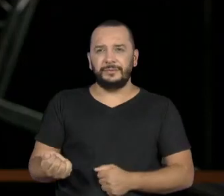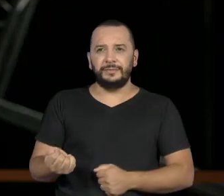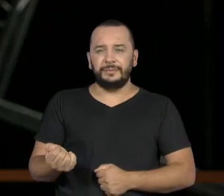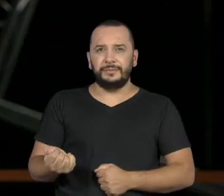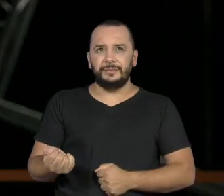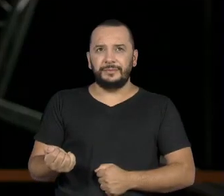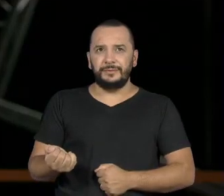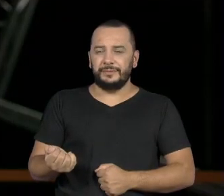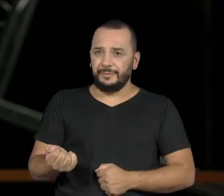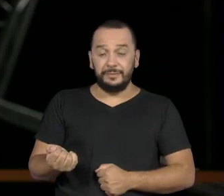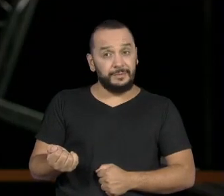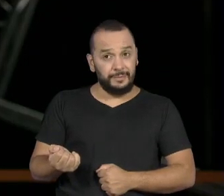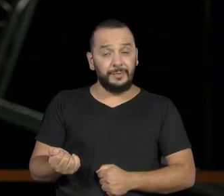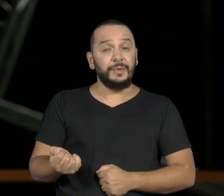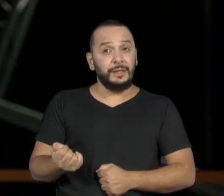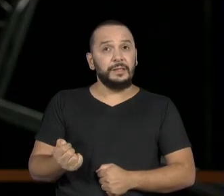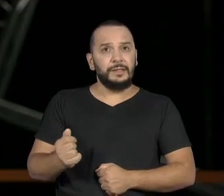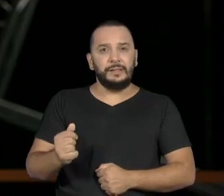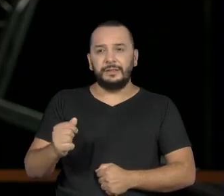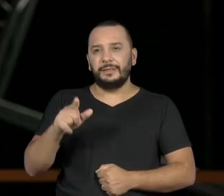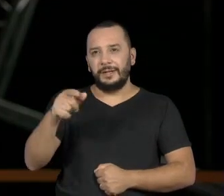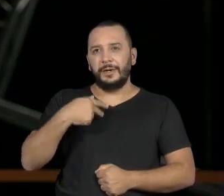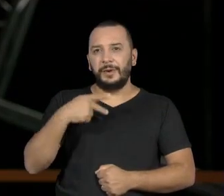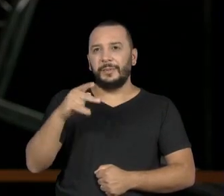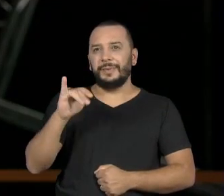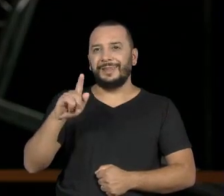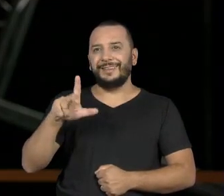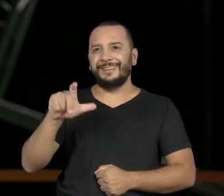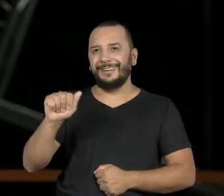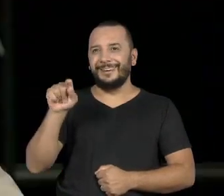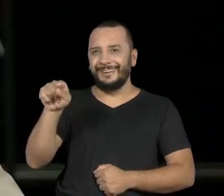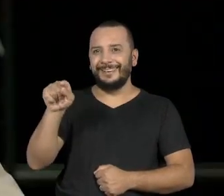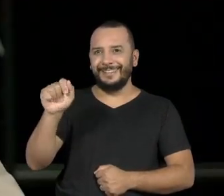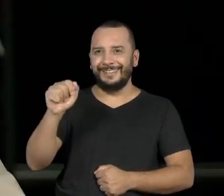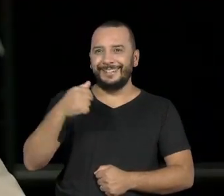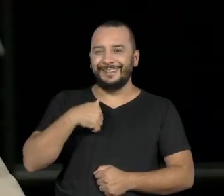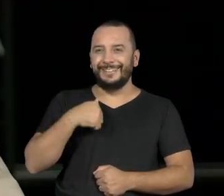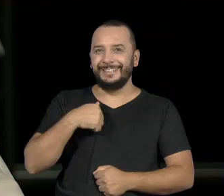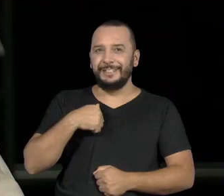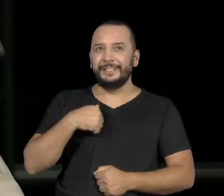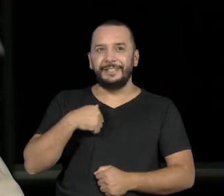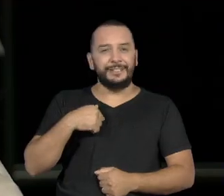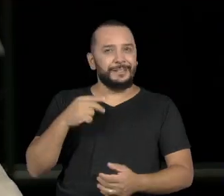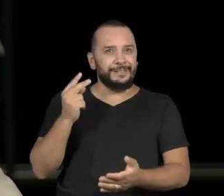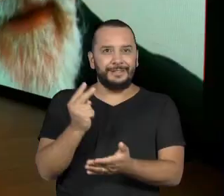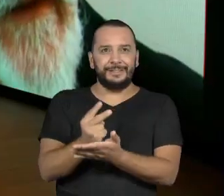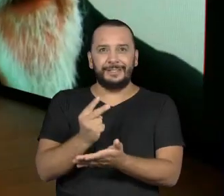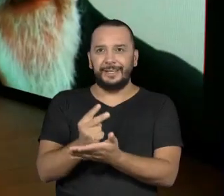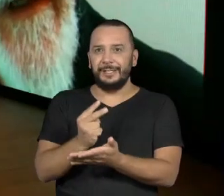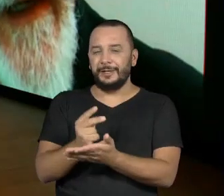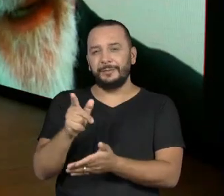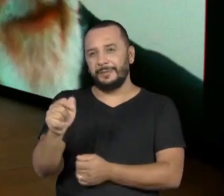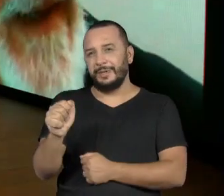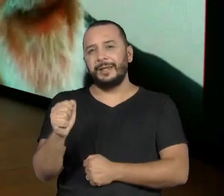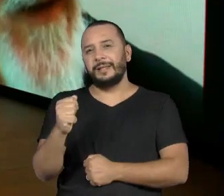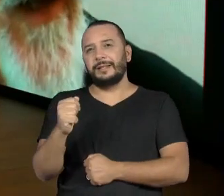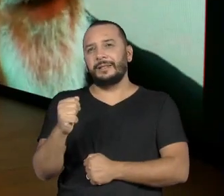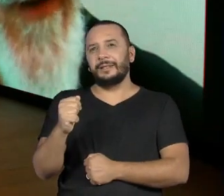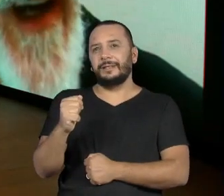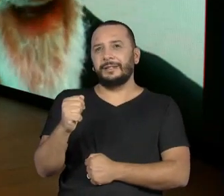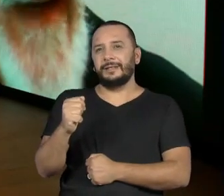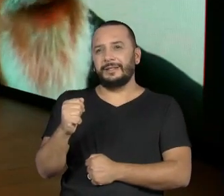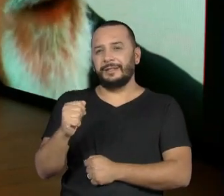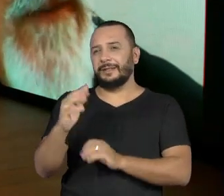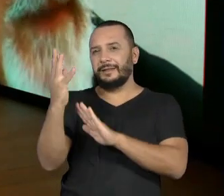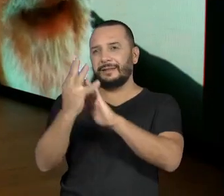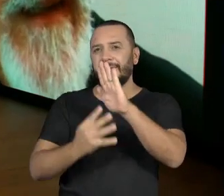né? Tava louco pro Pitanga pra chamar de Greta Gata. horas atrás esperando. A plateia não